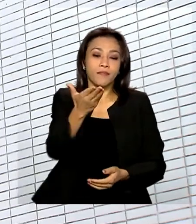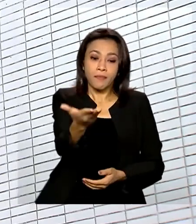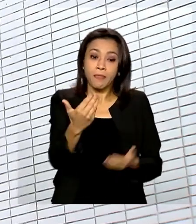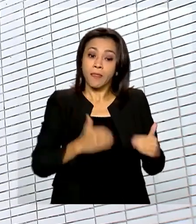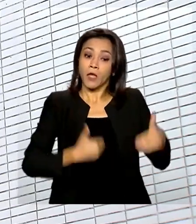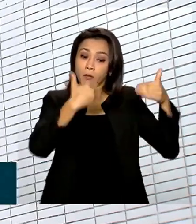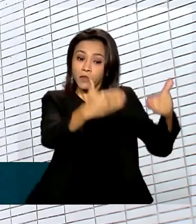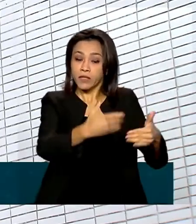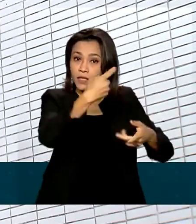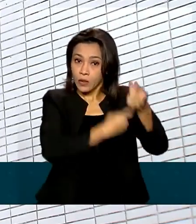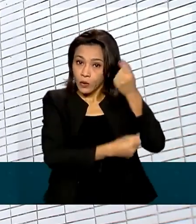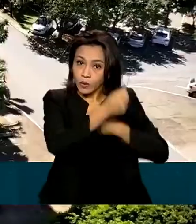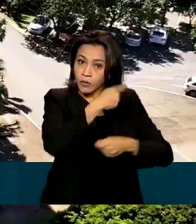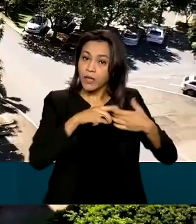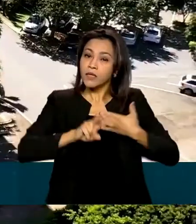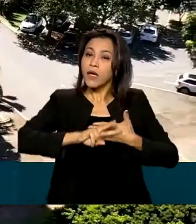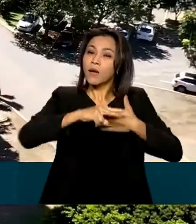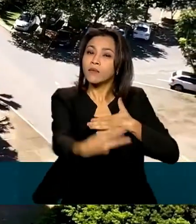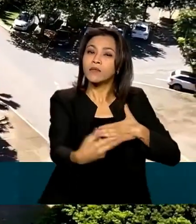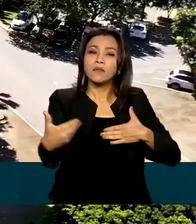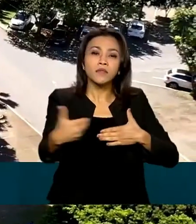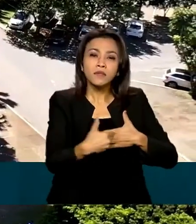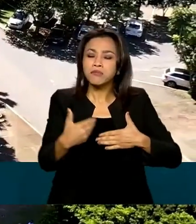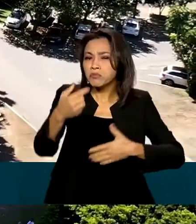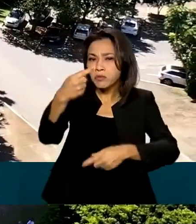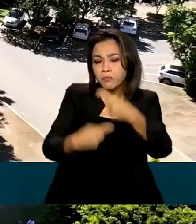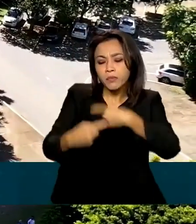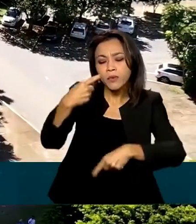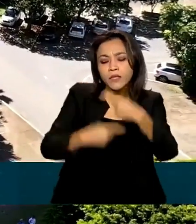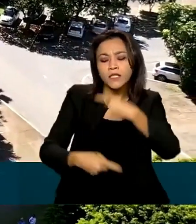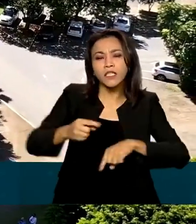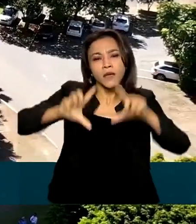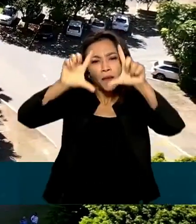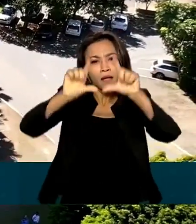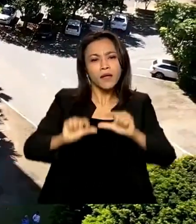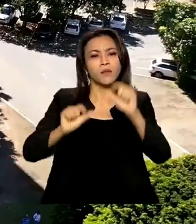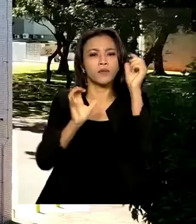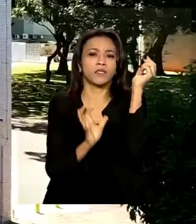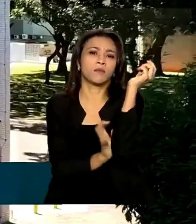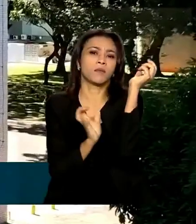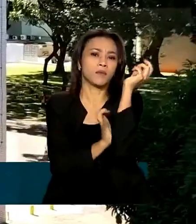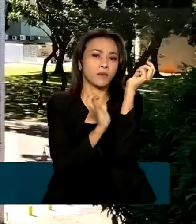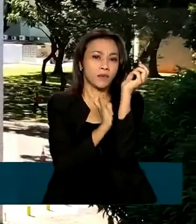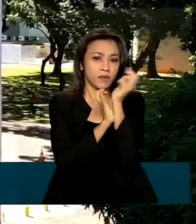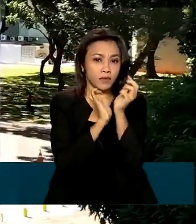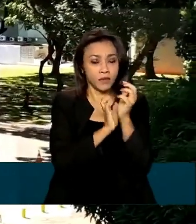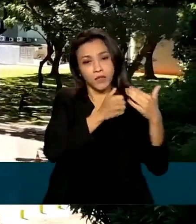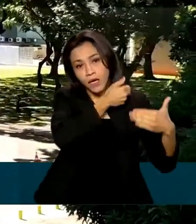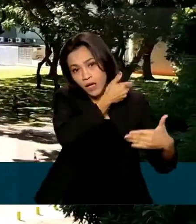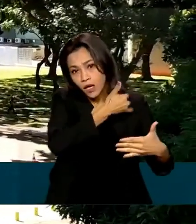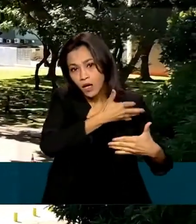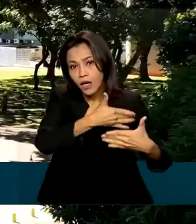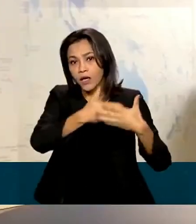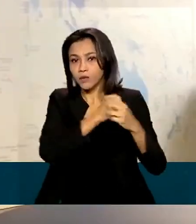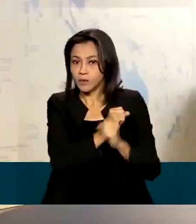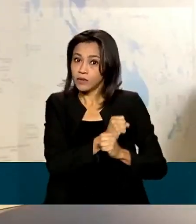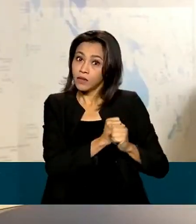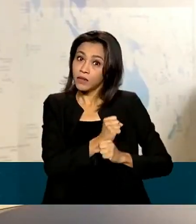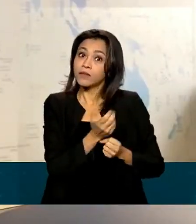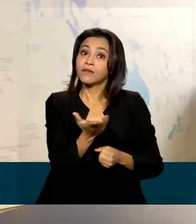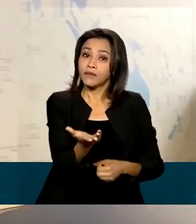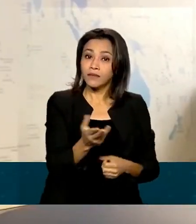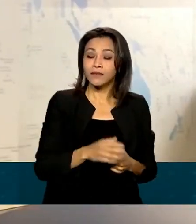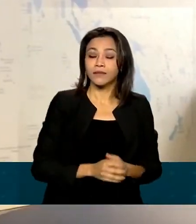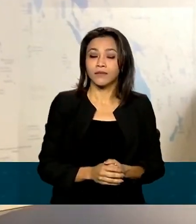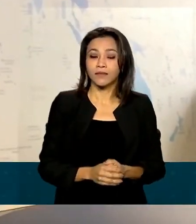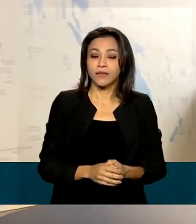Economia, o número é resultado de políticas de desburocratização desenvolvidas ao longo dos últimos anos. O Balcão